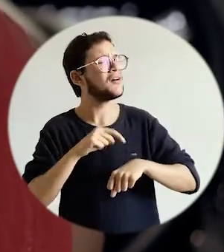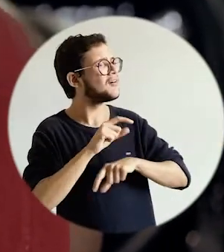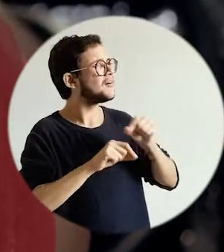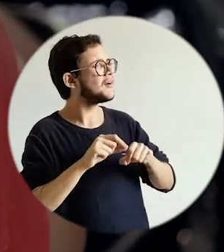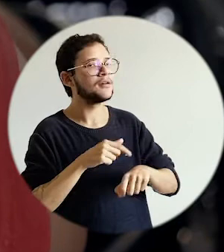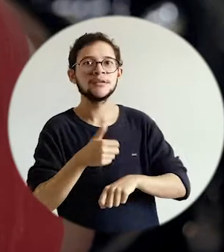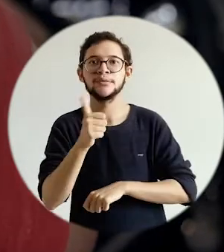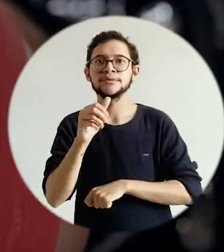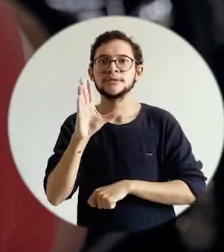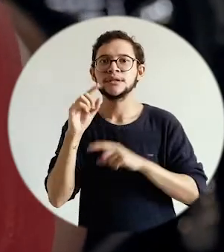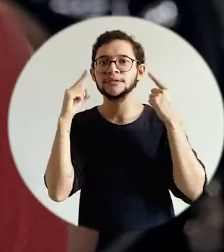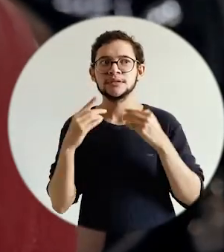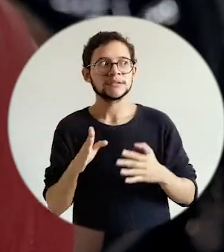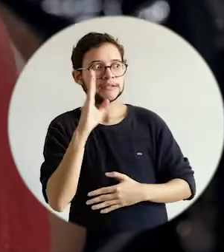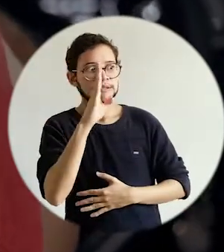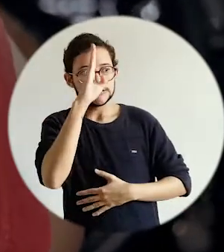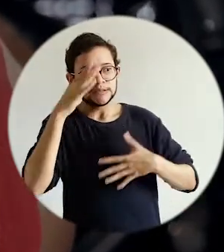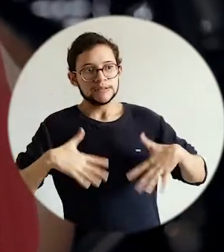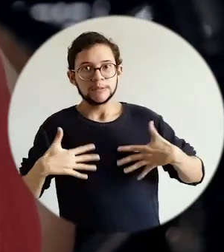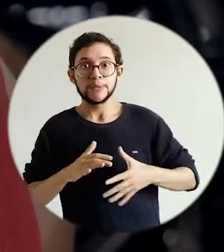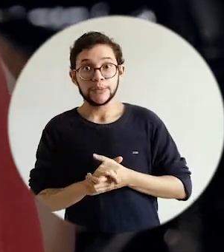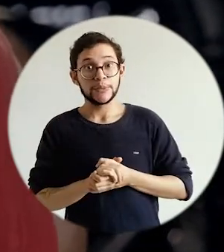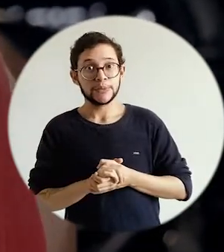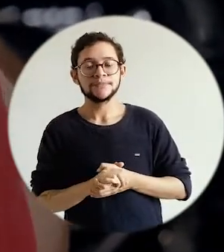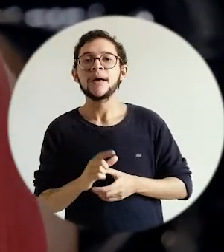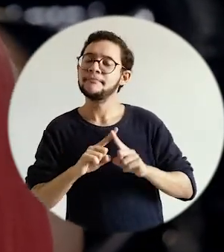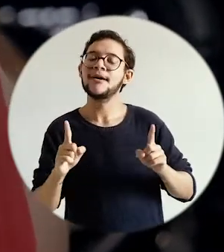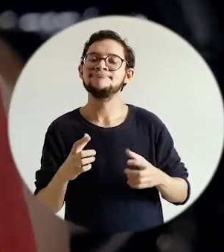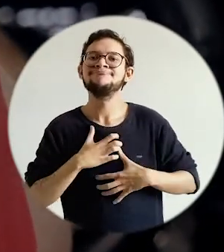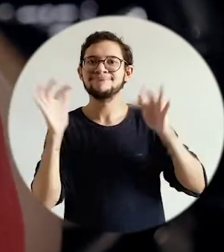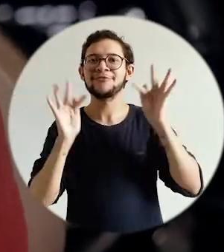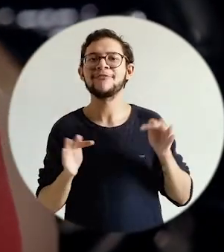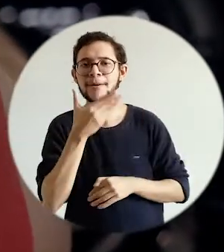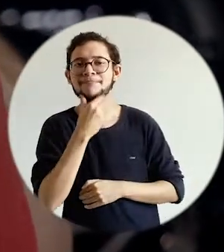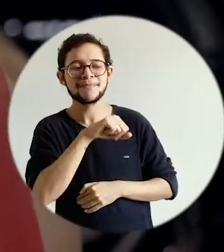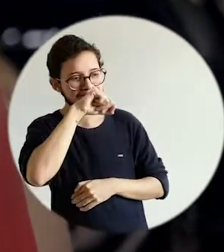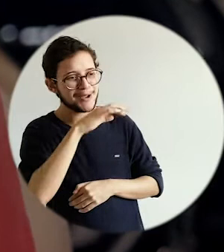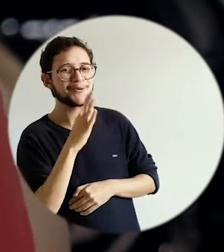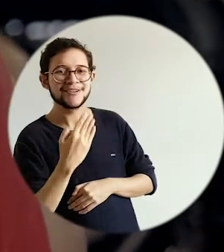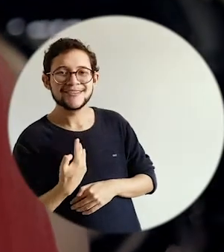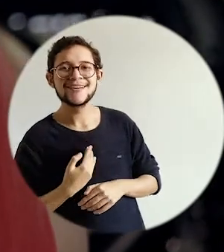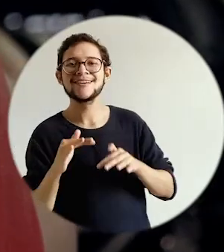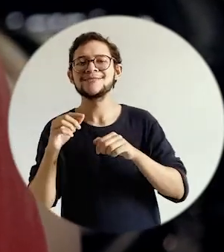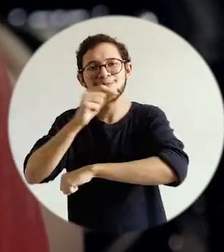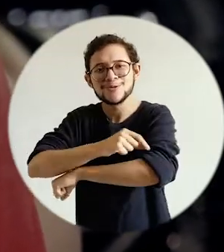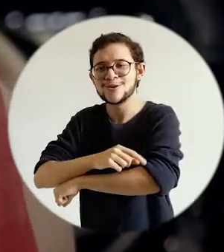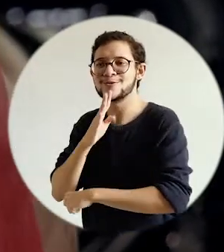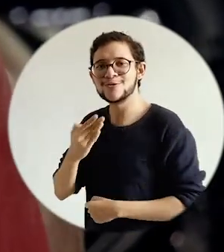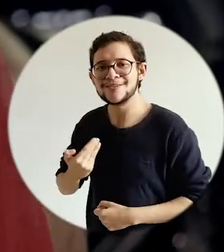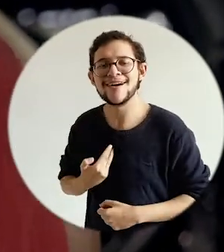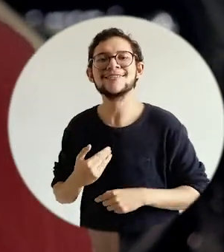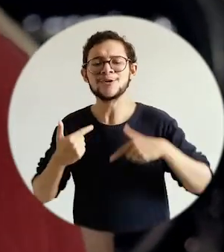11 da noite. Ixi! Bom, mas eu fico feliz que, além de papai, Mossoró me conhece das lutas